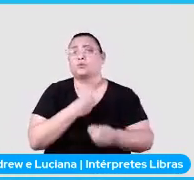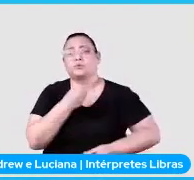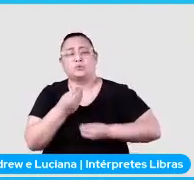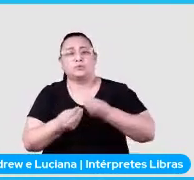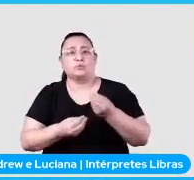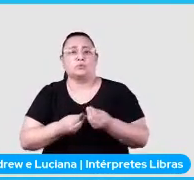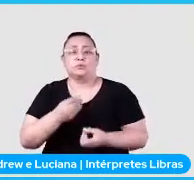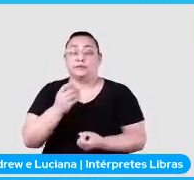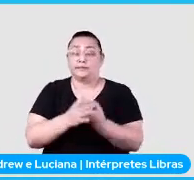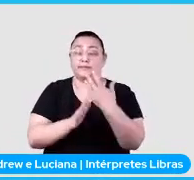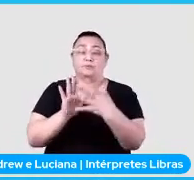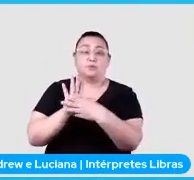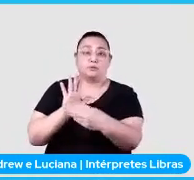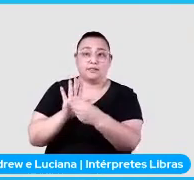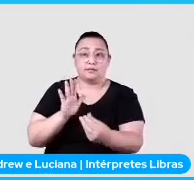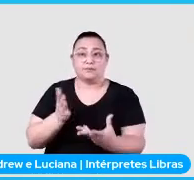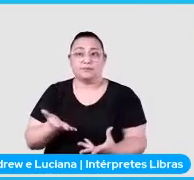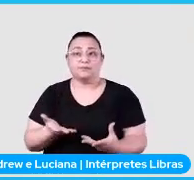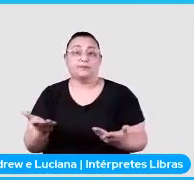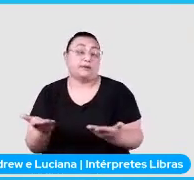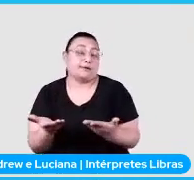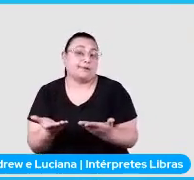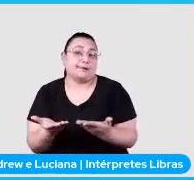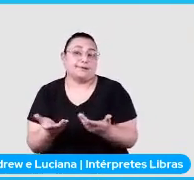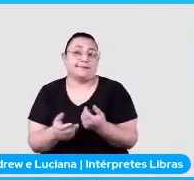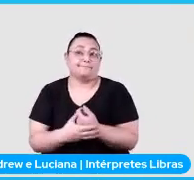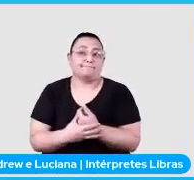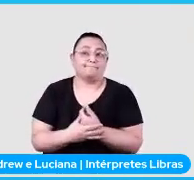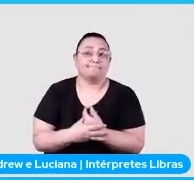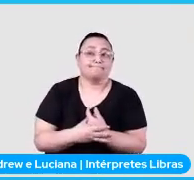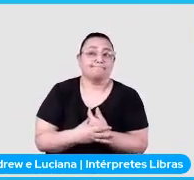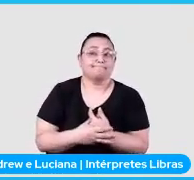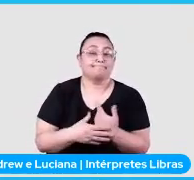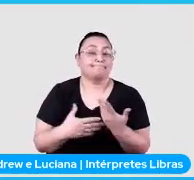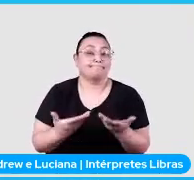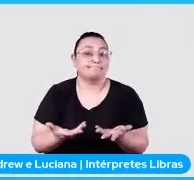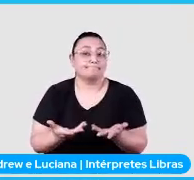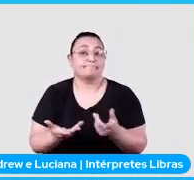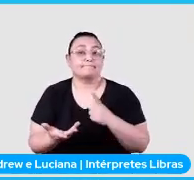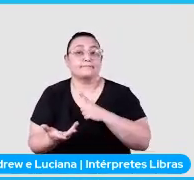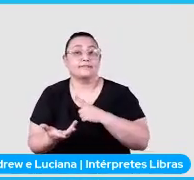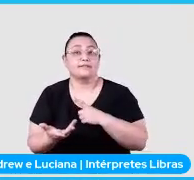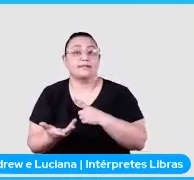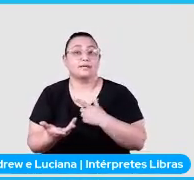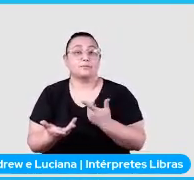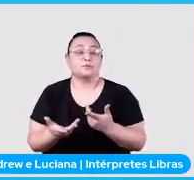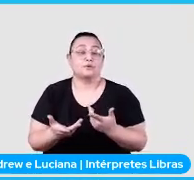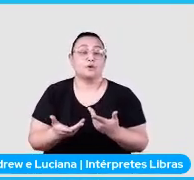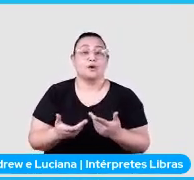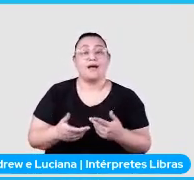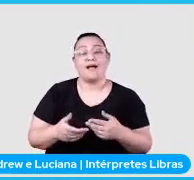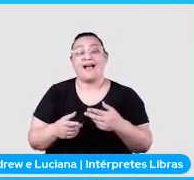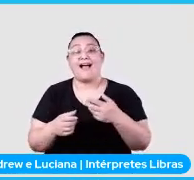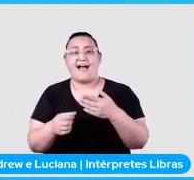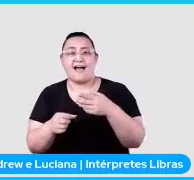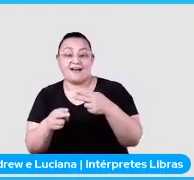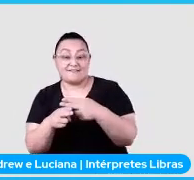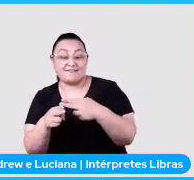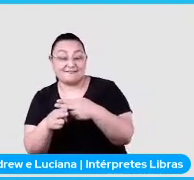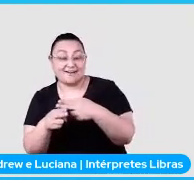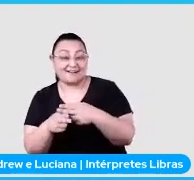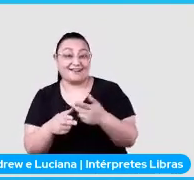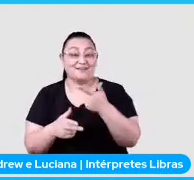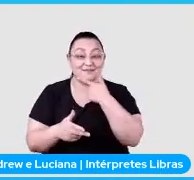gera modelos, né? E agora, temos a faca e o queijo nas nossas mãos, porque a gente também viu